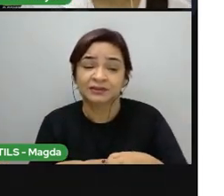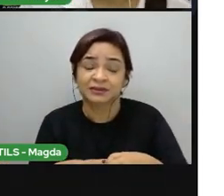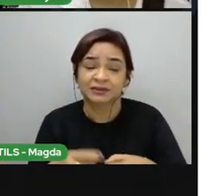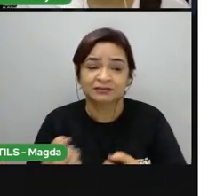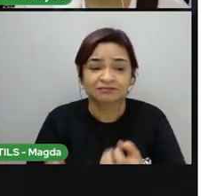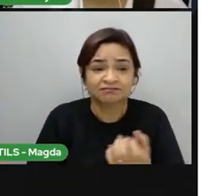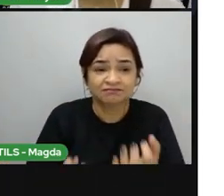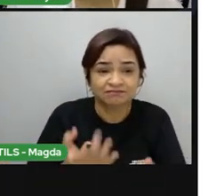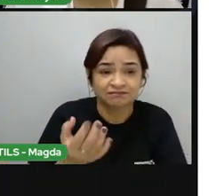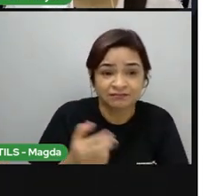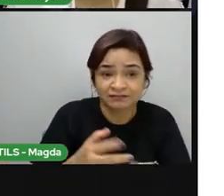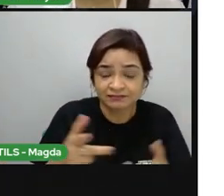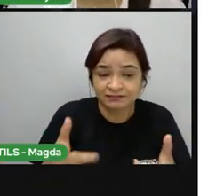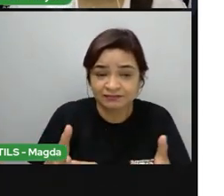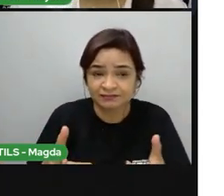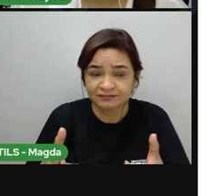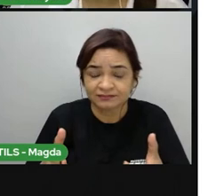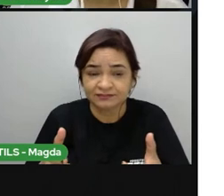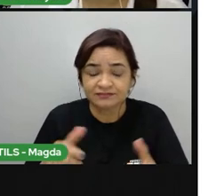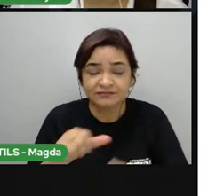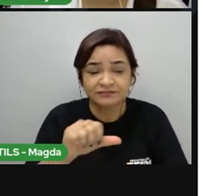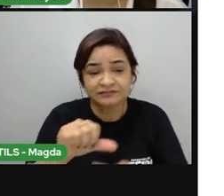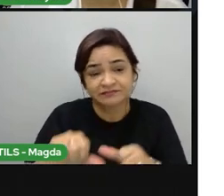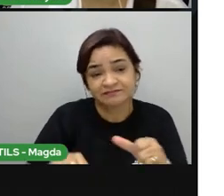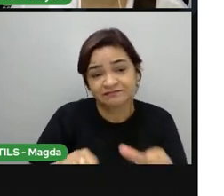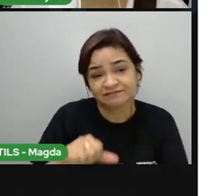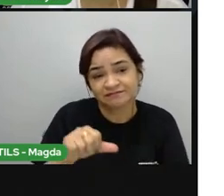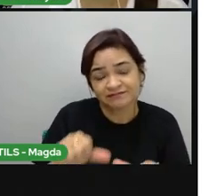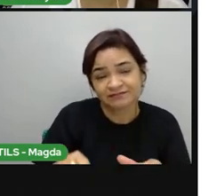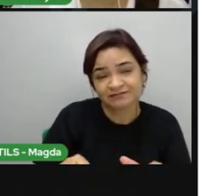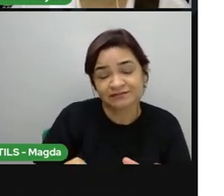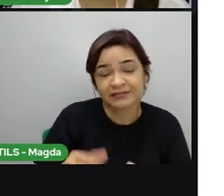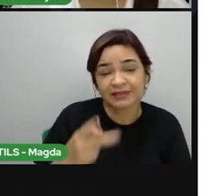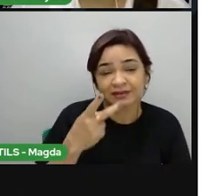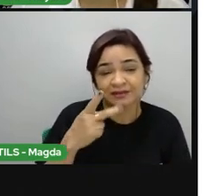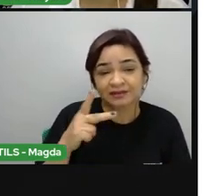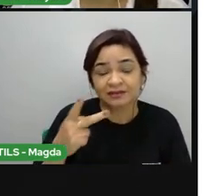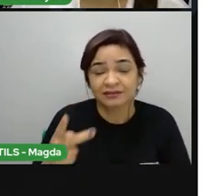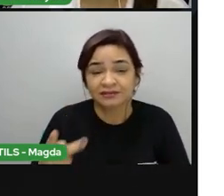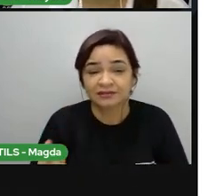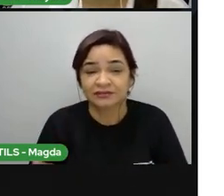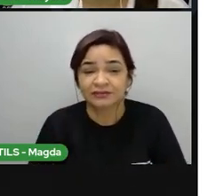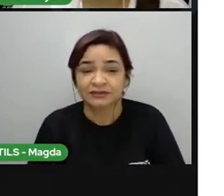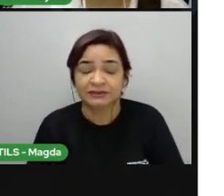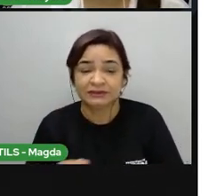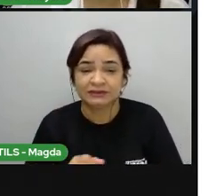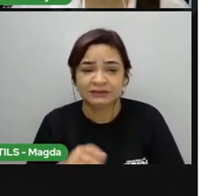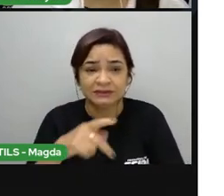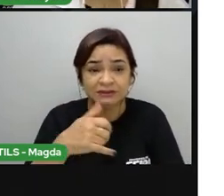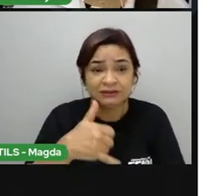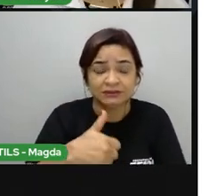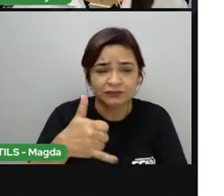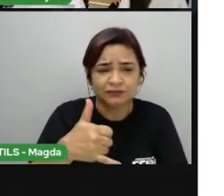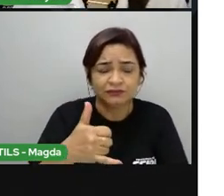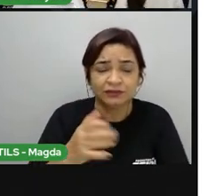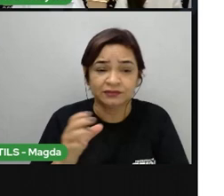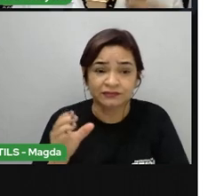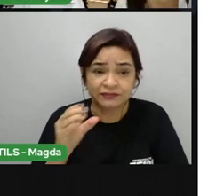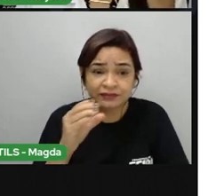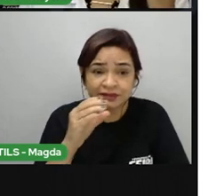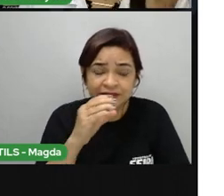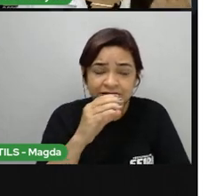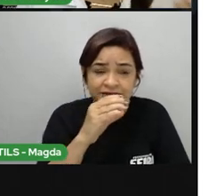alumínio. O dourado é provocado pelo aquecimento do ferro, que é o metal, né, e ele nos faz